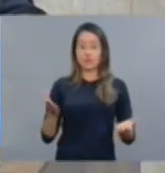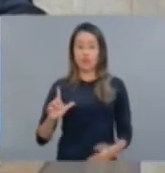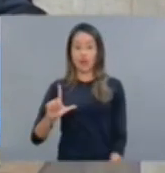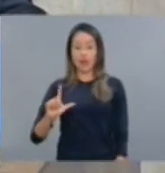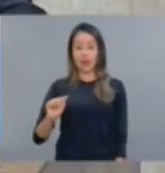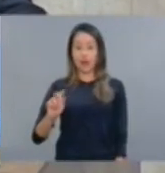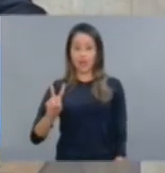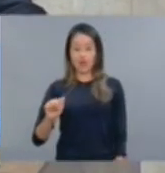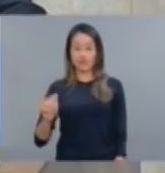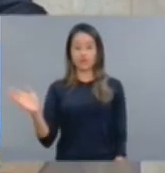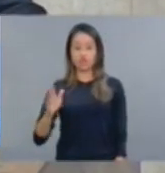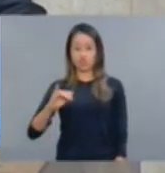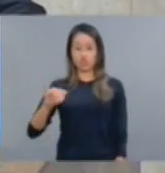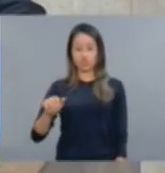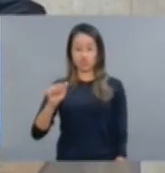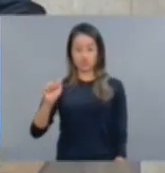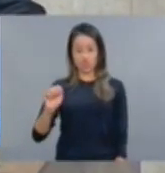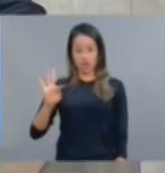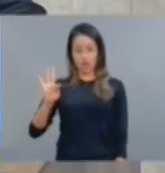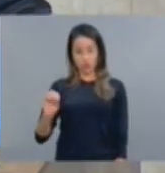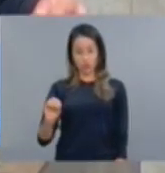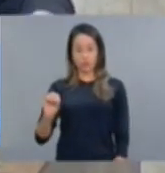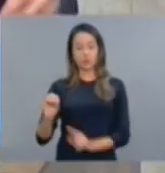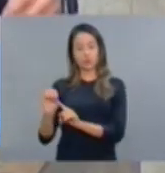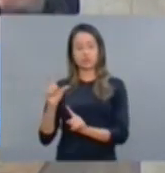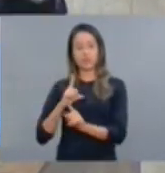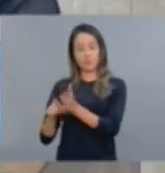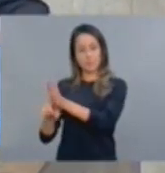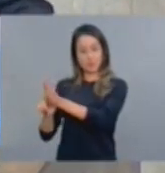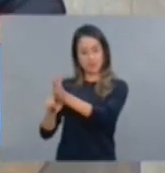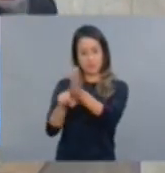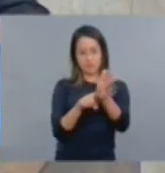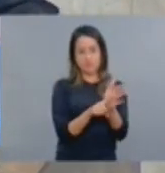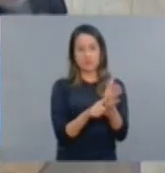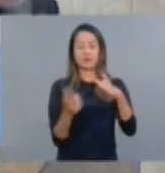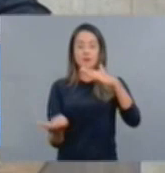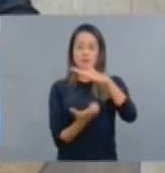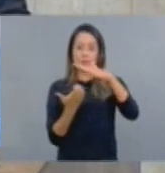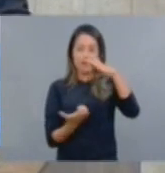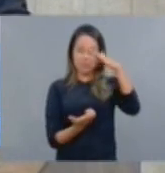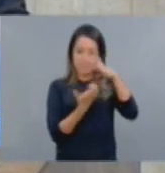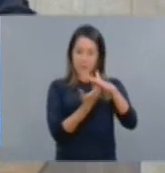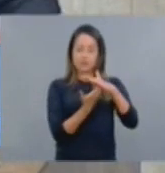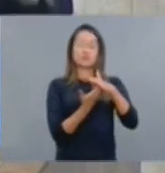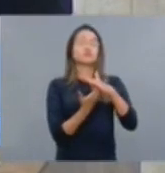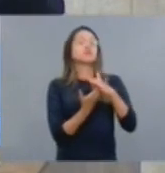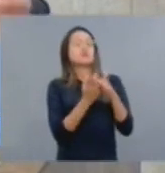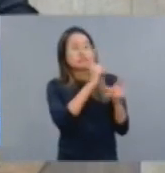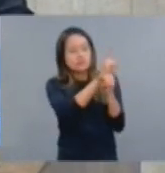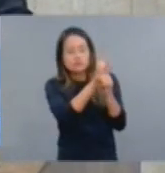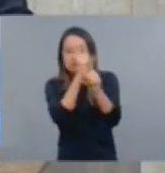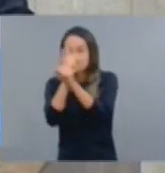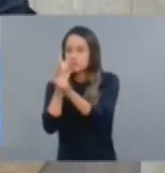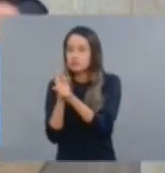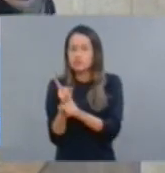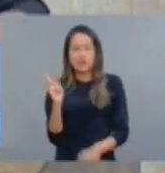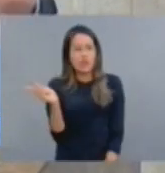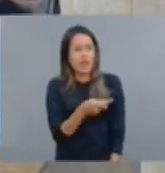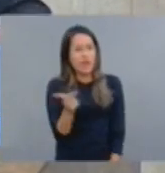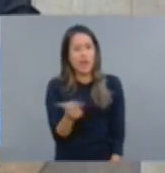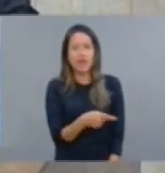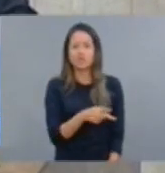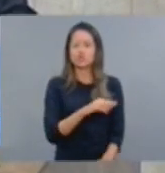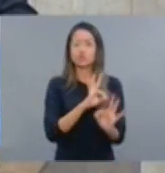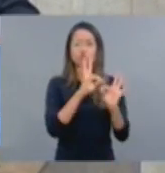da empresa Odebrecht, se vê que ela está entranhada em todos os setores, em todos os partidos, em